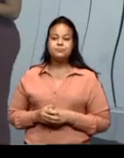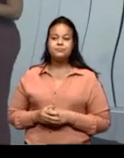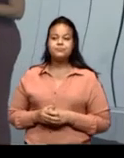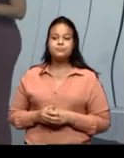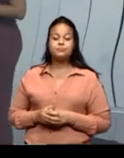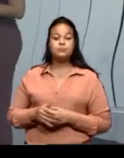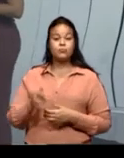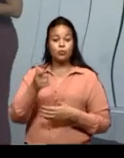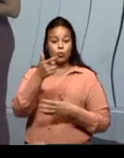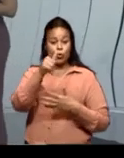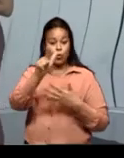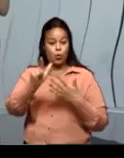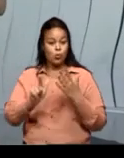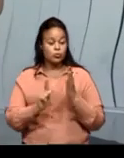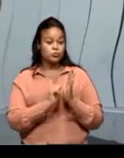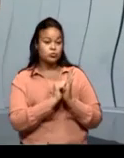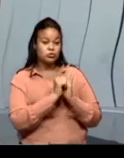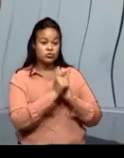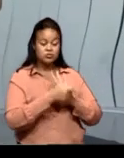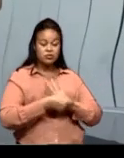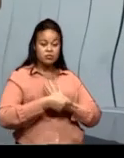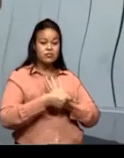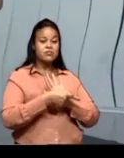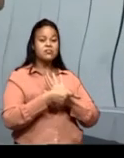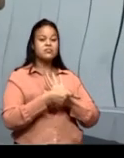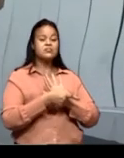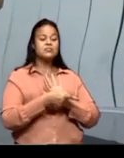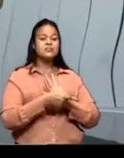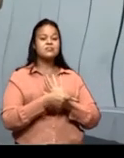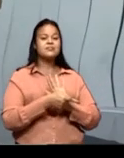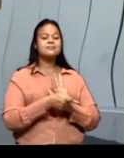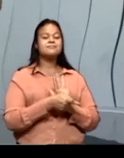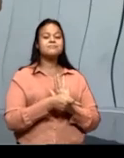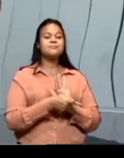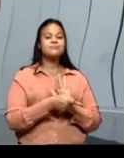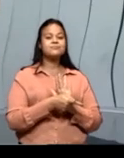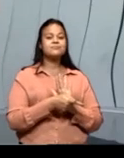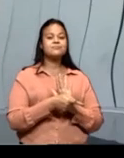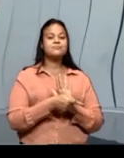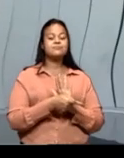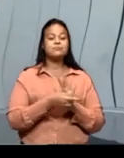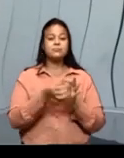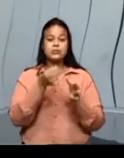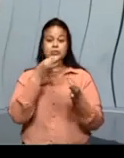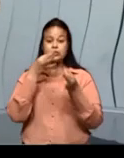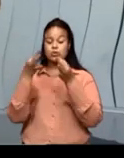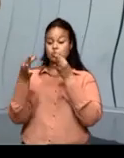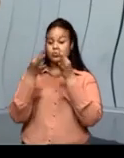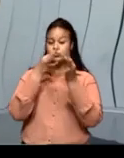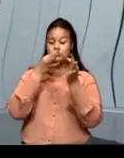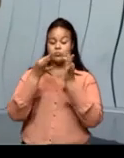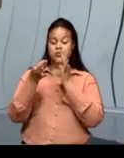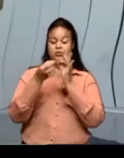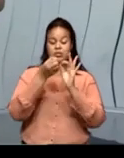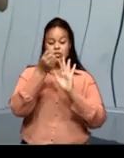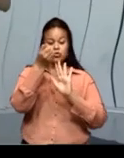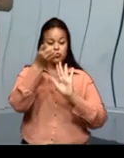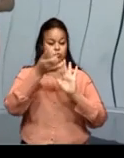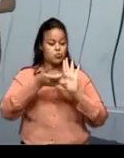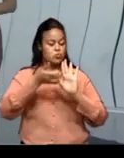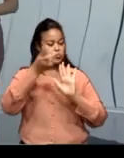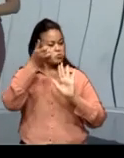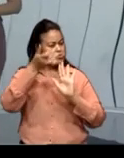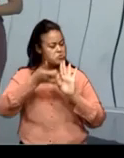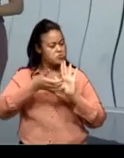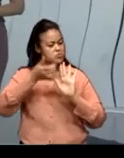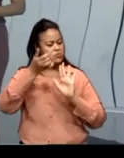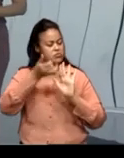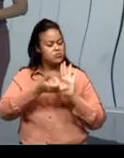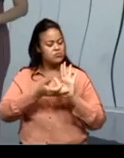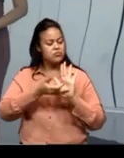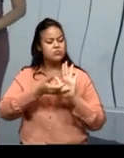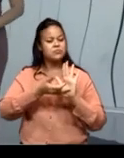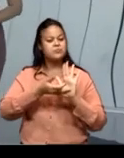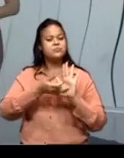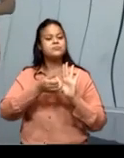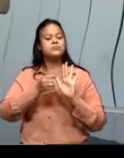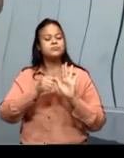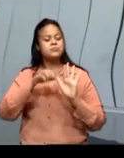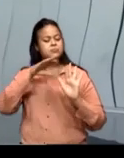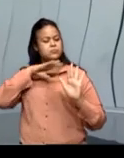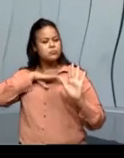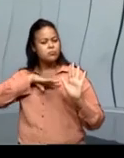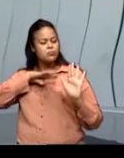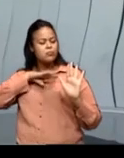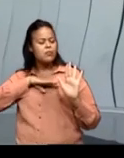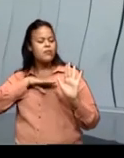Outros gêneros, argumentativos, dissertativos, ou dissertativos argumentativos,